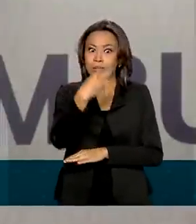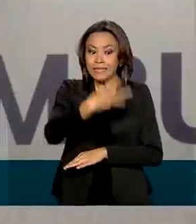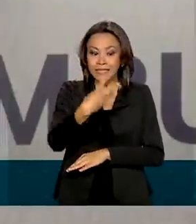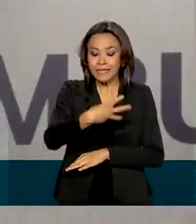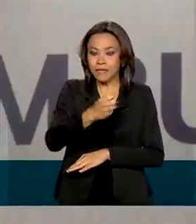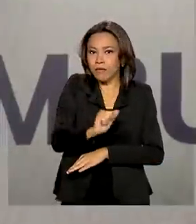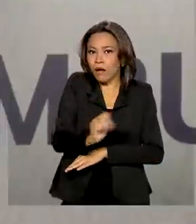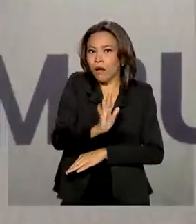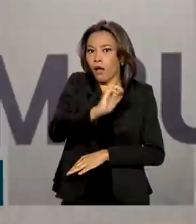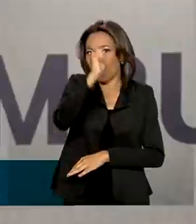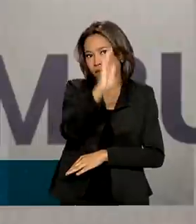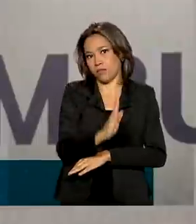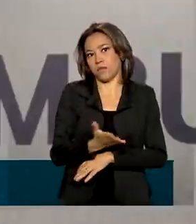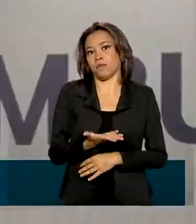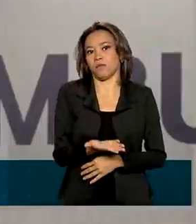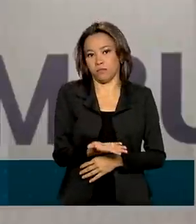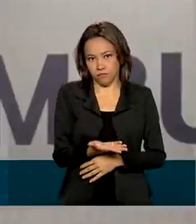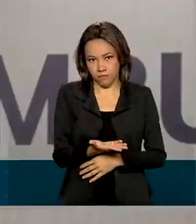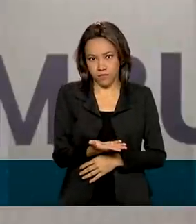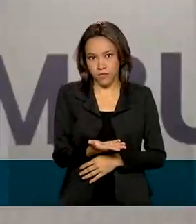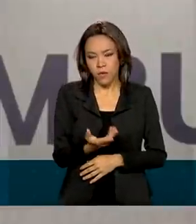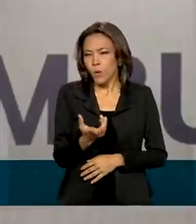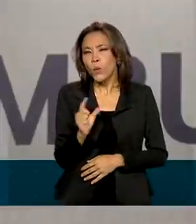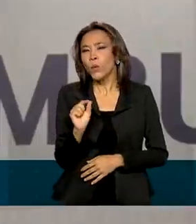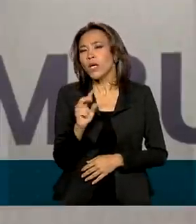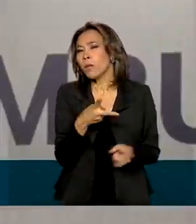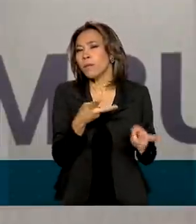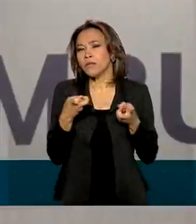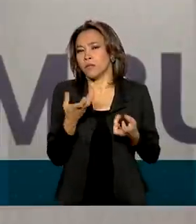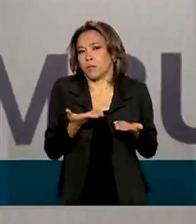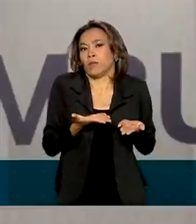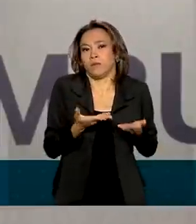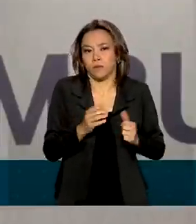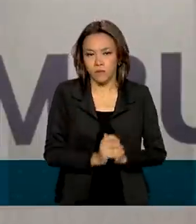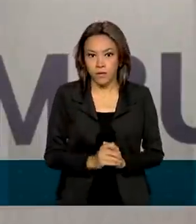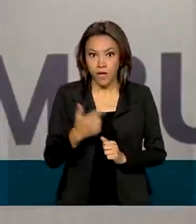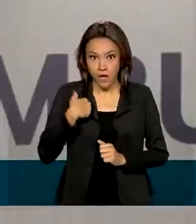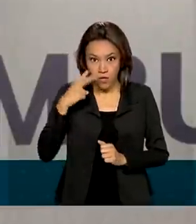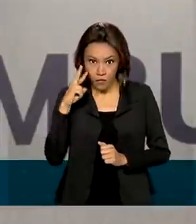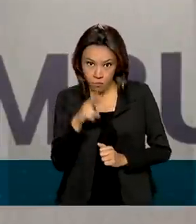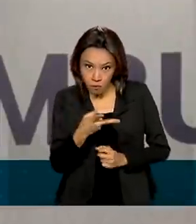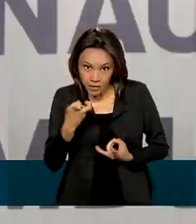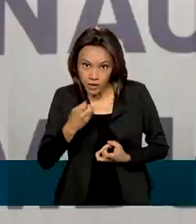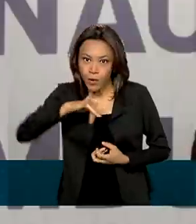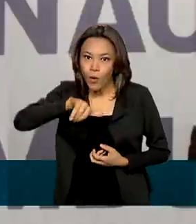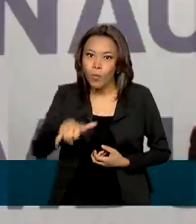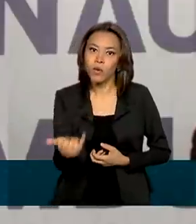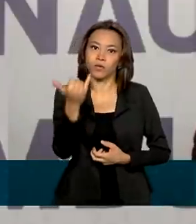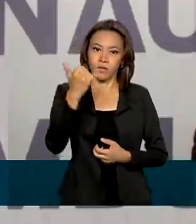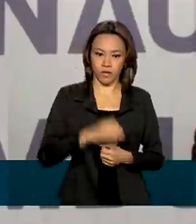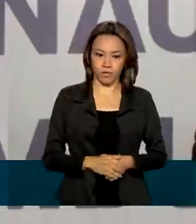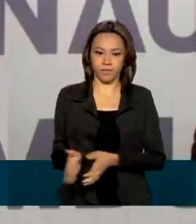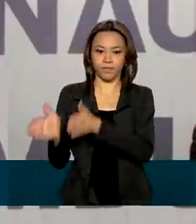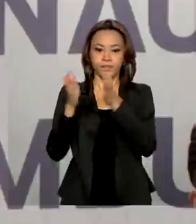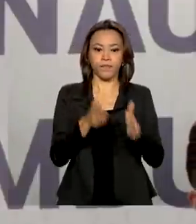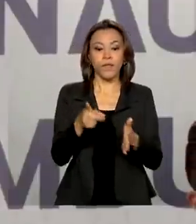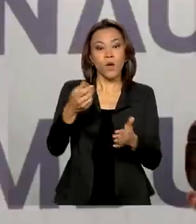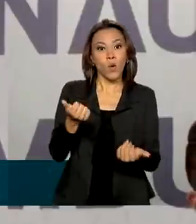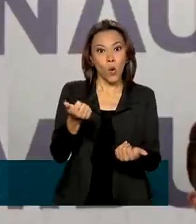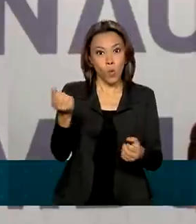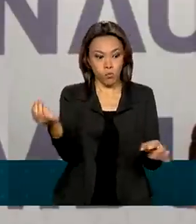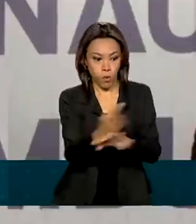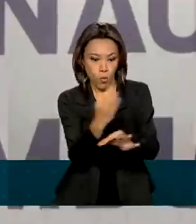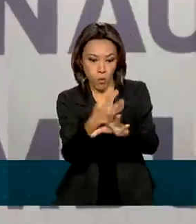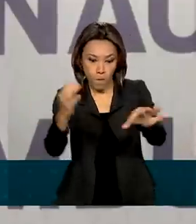mais caro do país. O eu vejo com isso? Eu vejo oportunidade. Qual é a contribuição desse